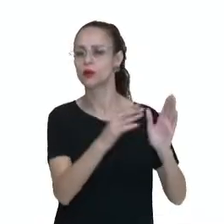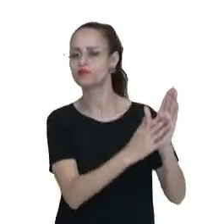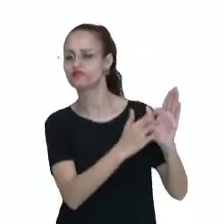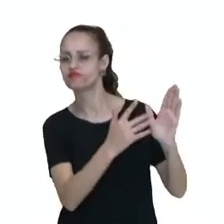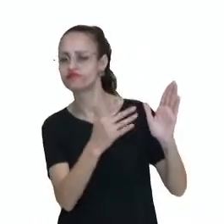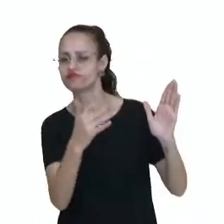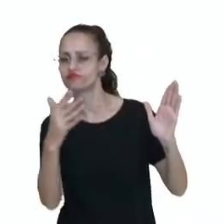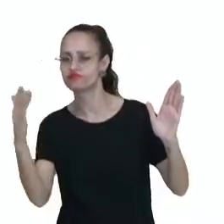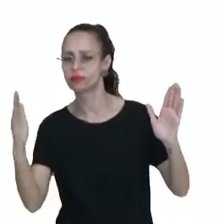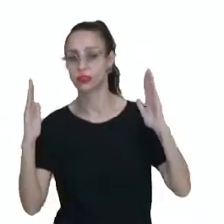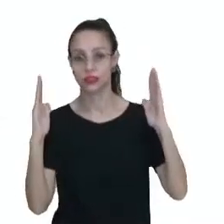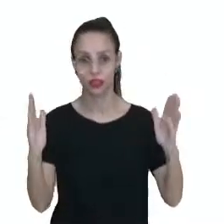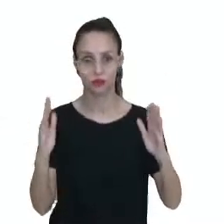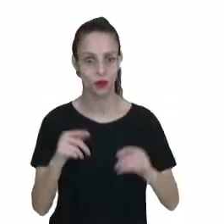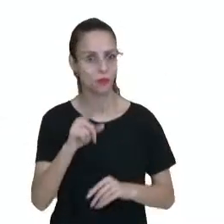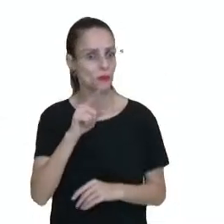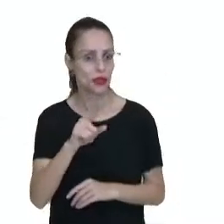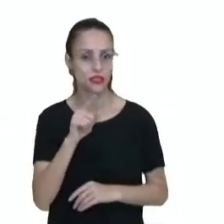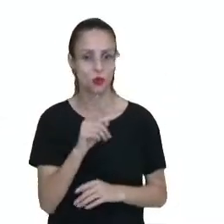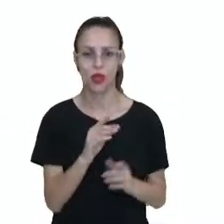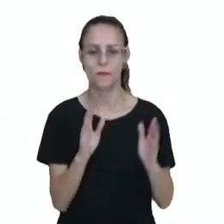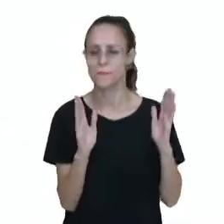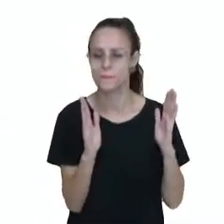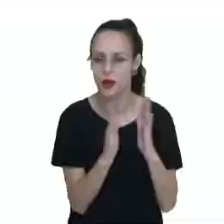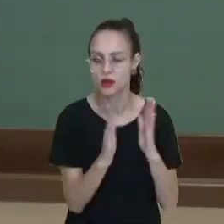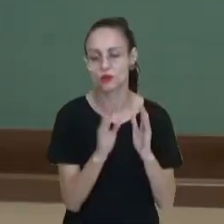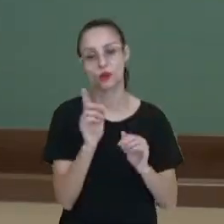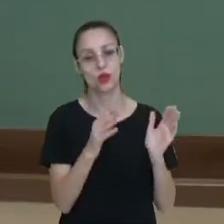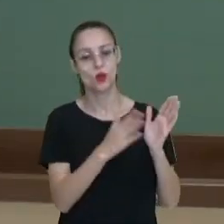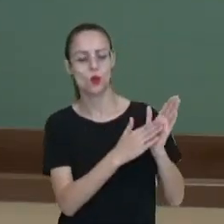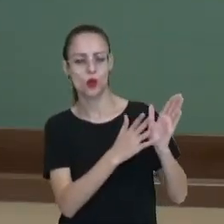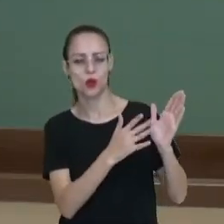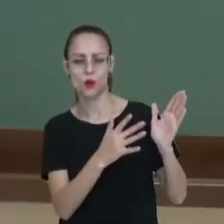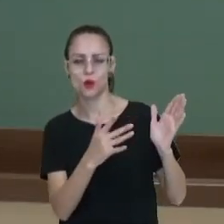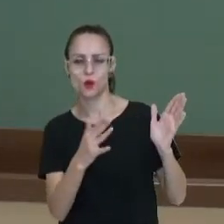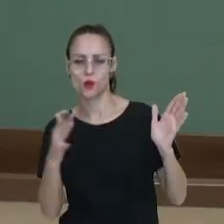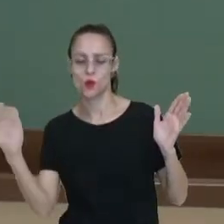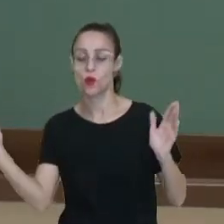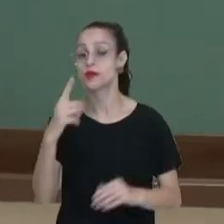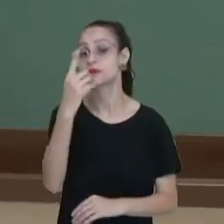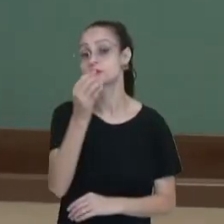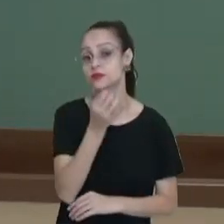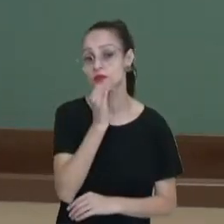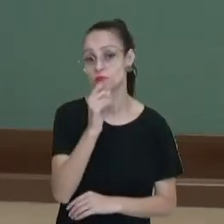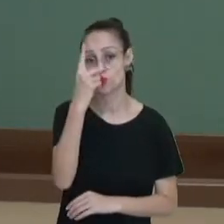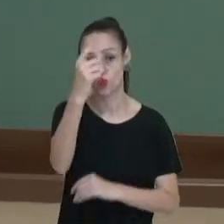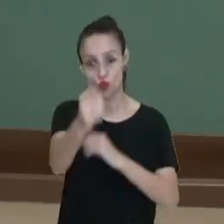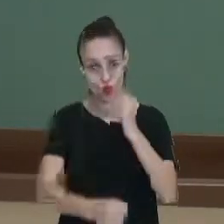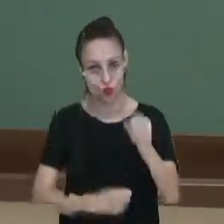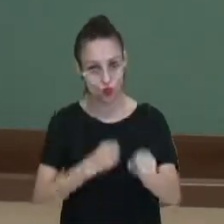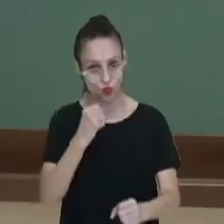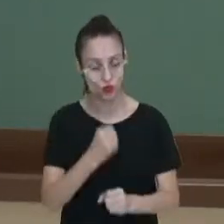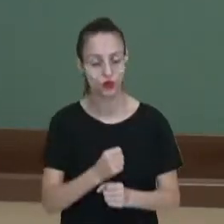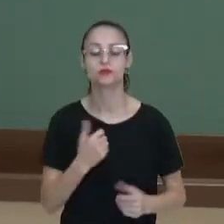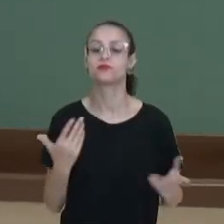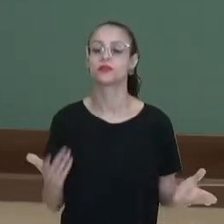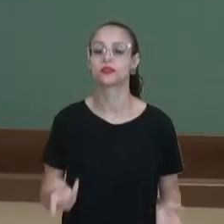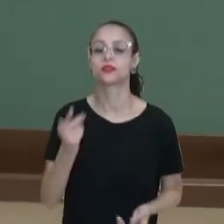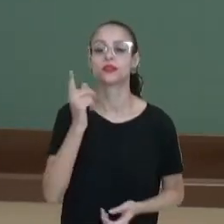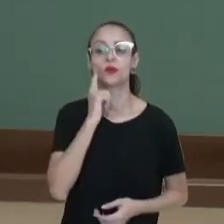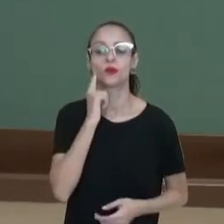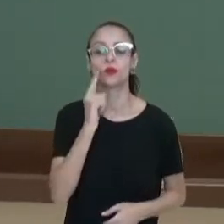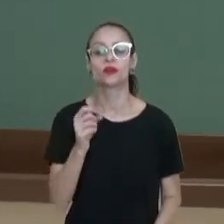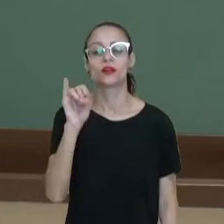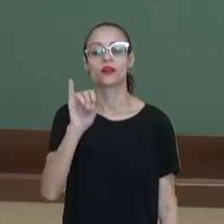de tempo. Mas não é um período muito curto, é um período bem longo. Por exemplo, o ano. Reparem nessas duas